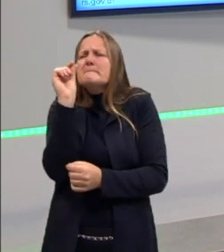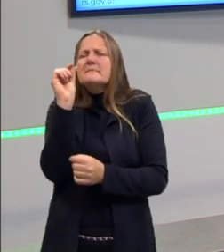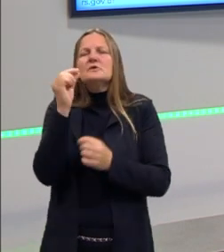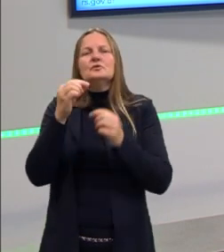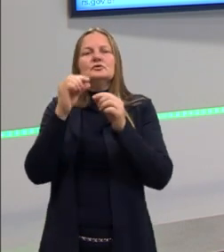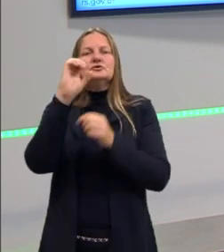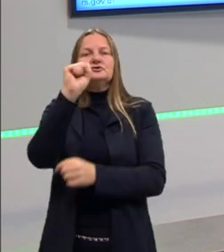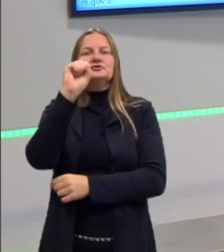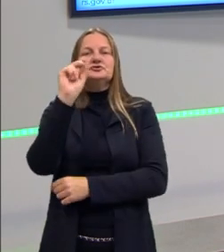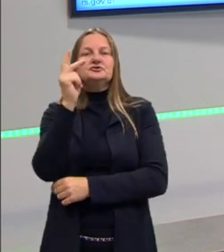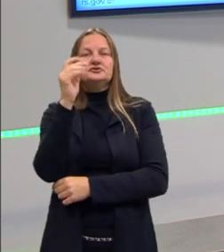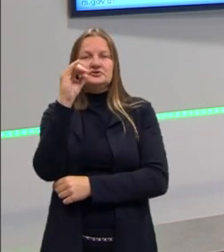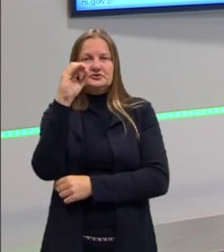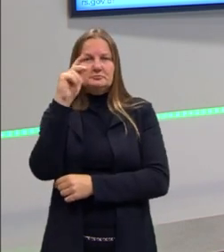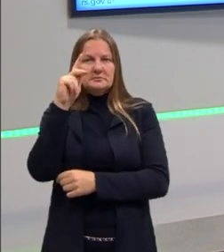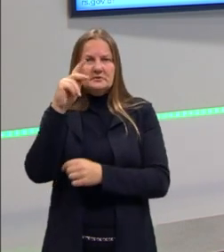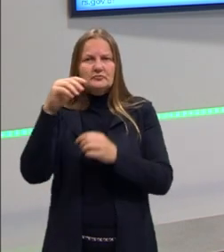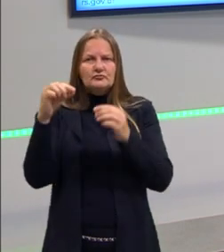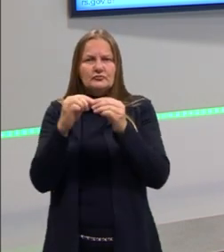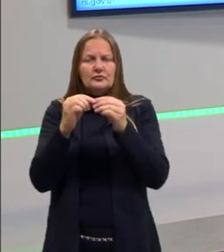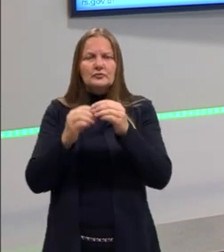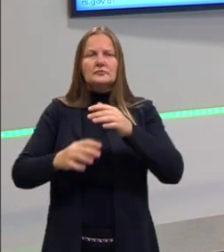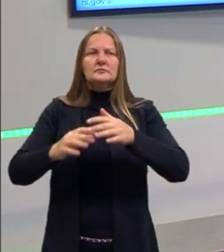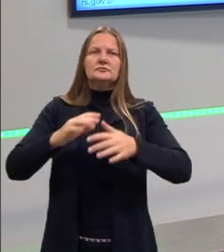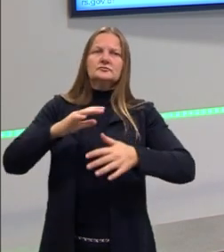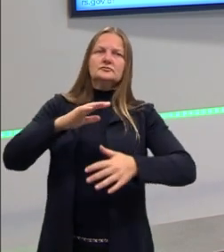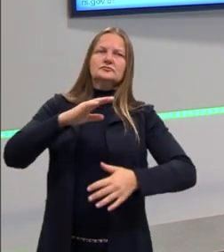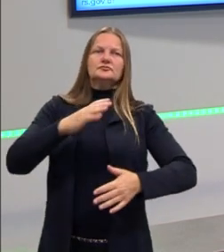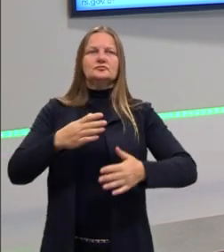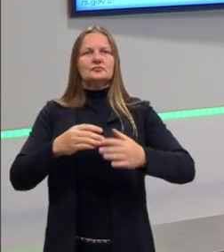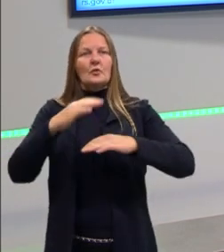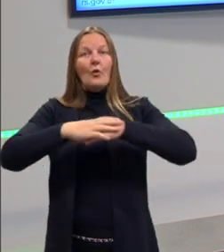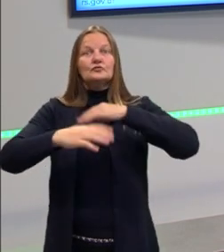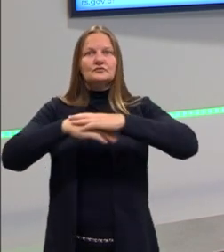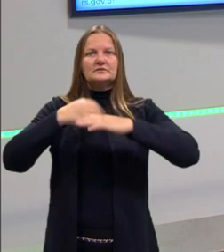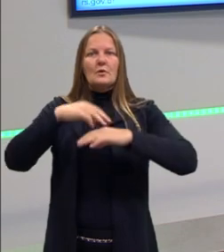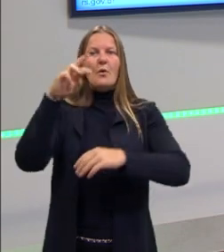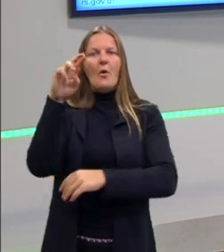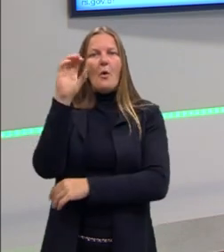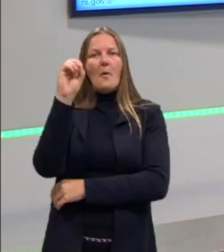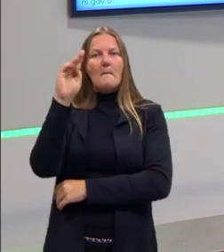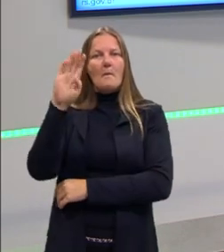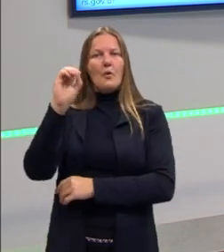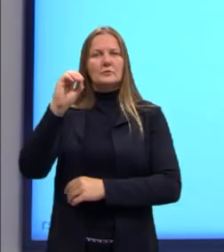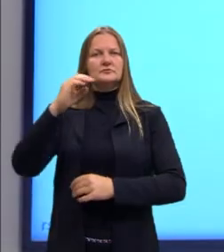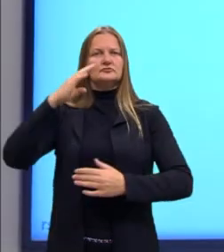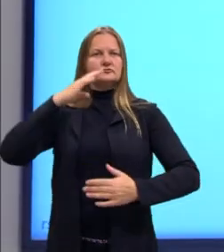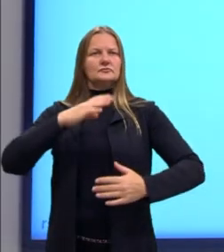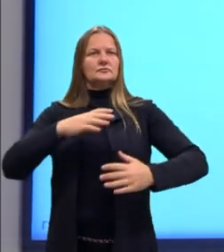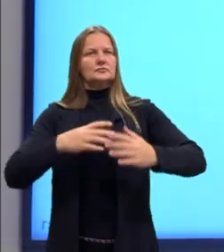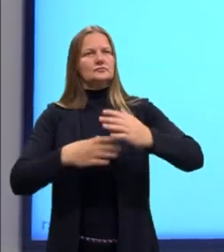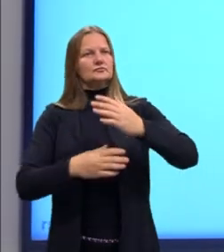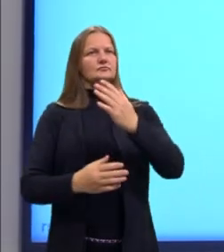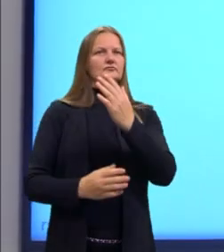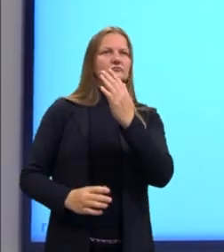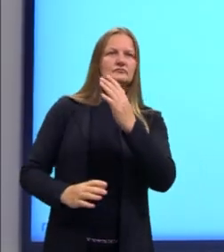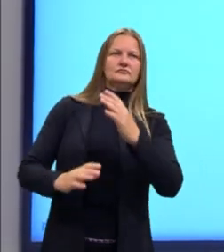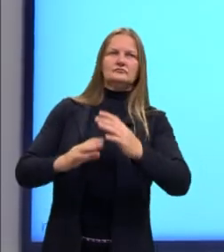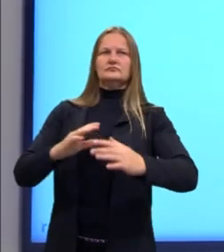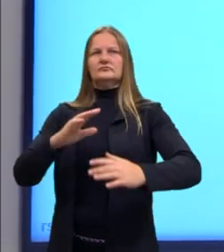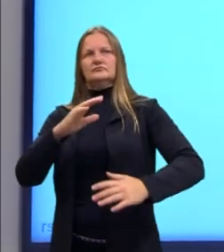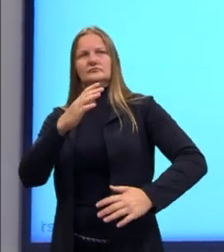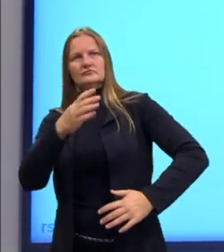desse microchip, então, eu consigo construir robô. Mais do que trocando uma máquina agora, essa máquina,